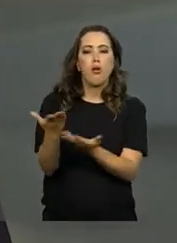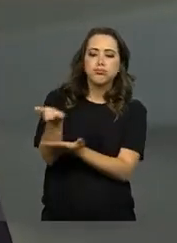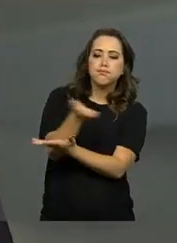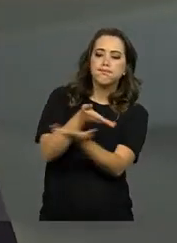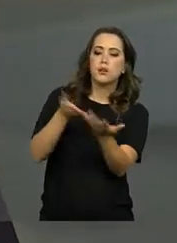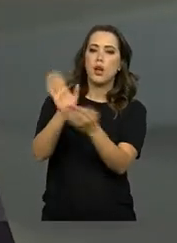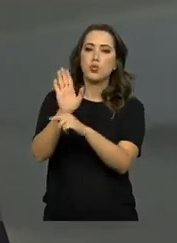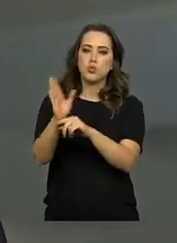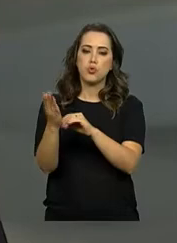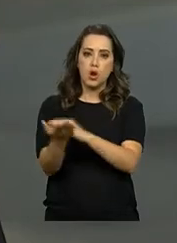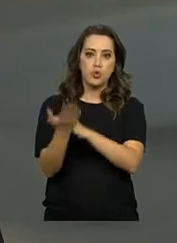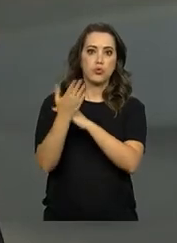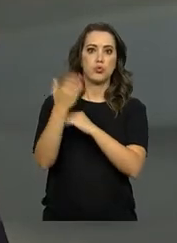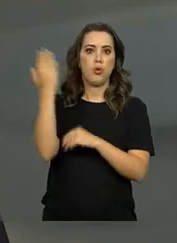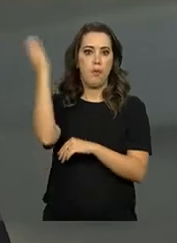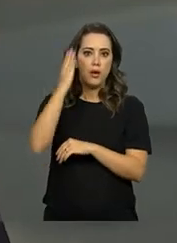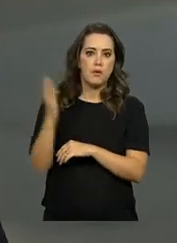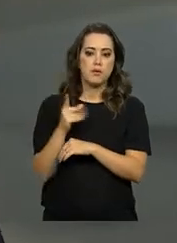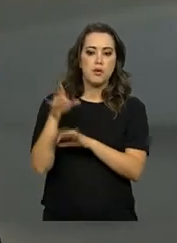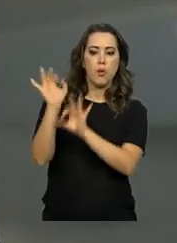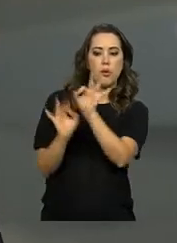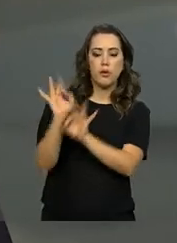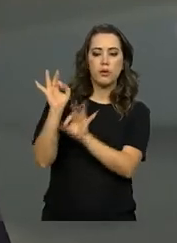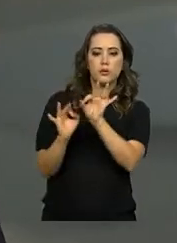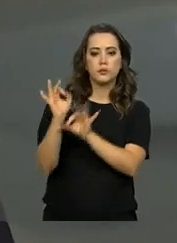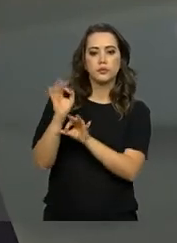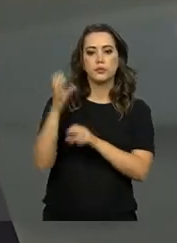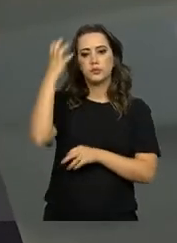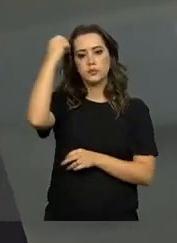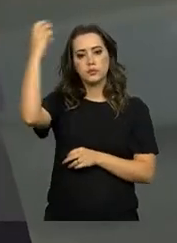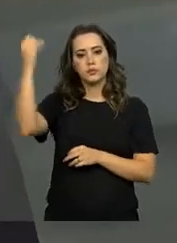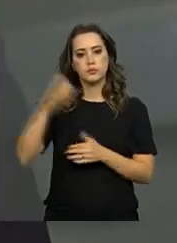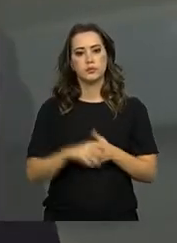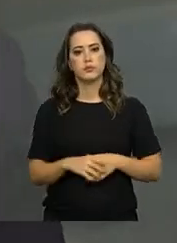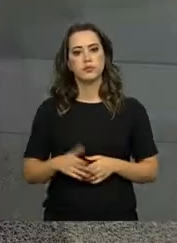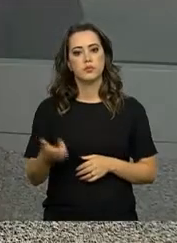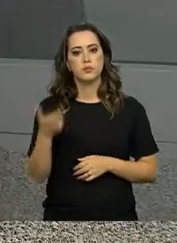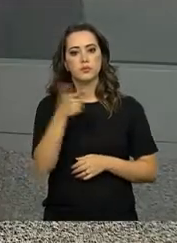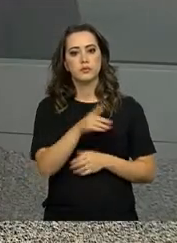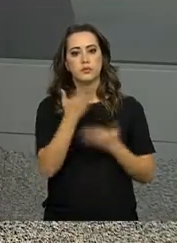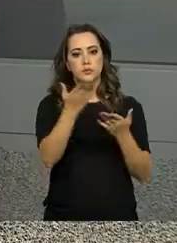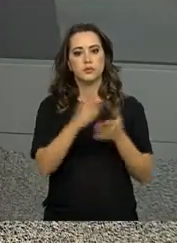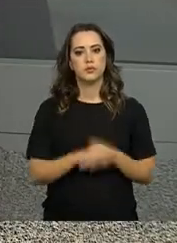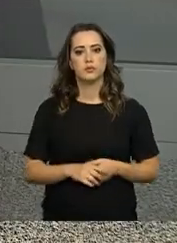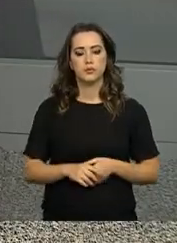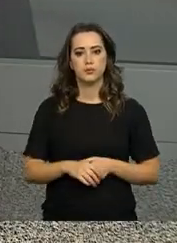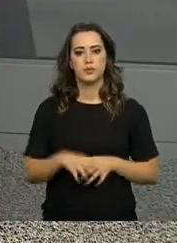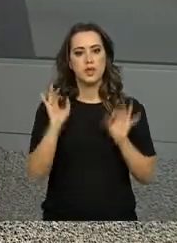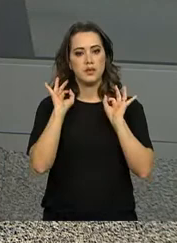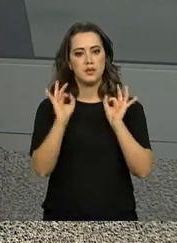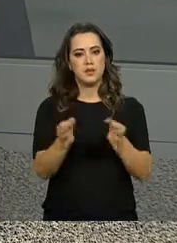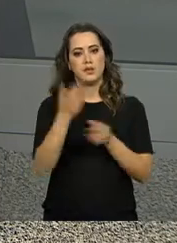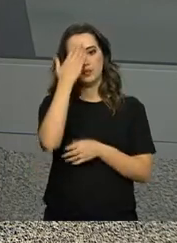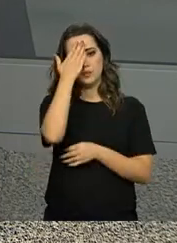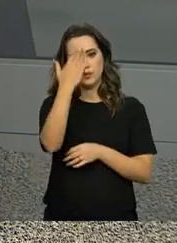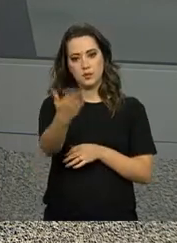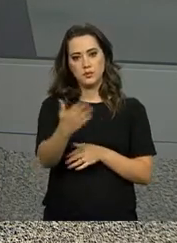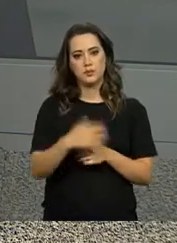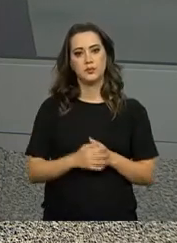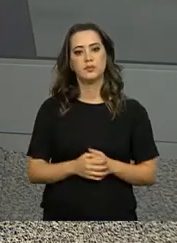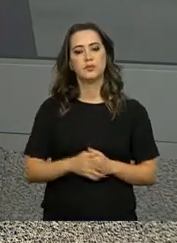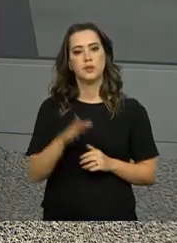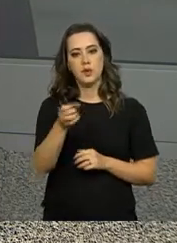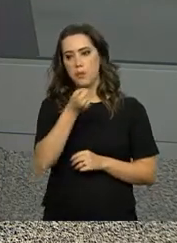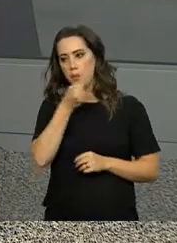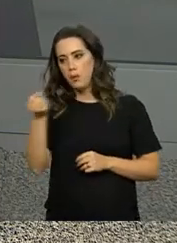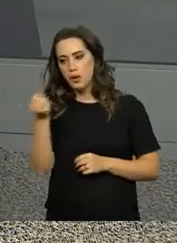para o governo brasileiro, que é quem organiza, de fato, esse processo de interiorização. Nós voltamos com você, Roberto. Tá certo, Márcia. Muito obrigado a você e a sua